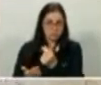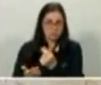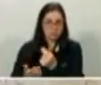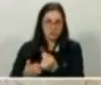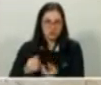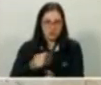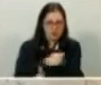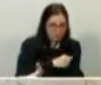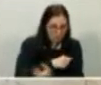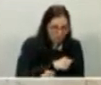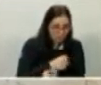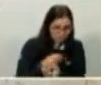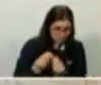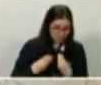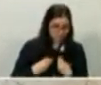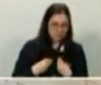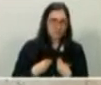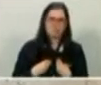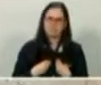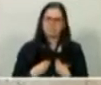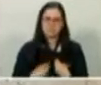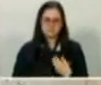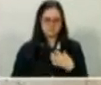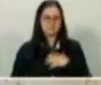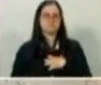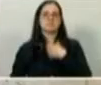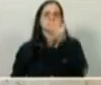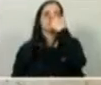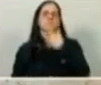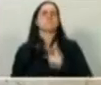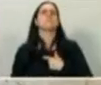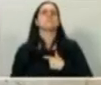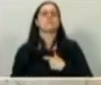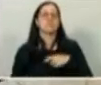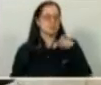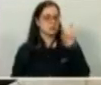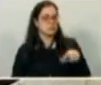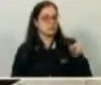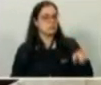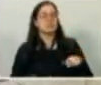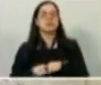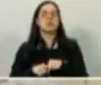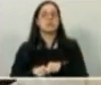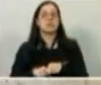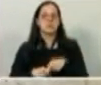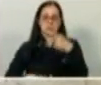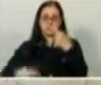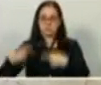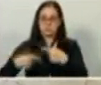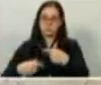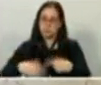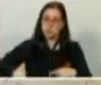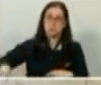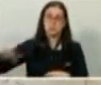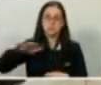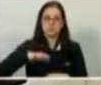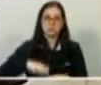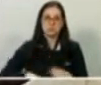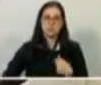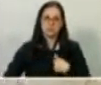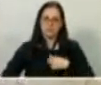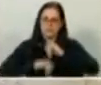Então, o caráter da pessoa, o caráter dos homens públicos, isso é importante. E isso eu quero aqui deixar